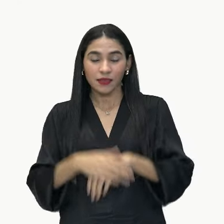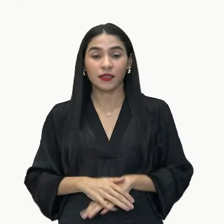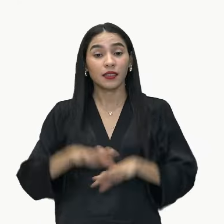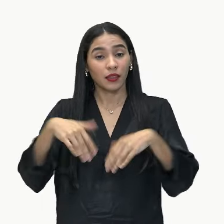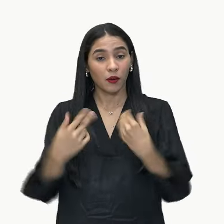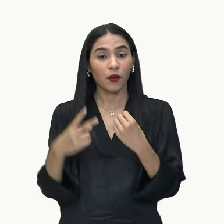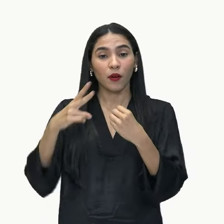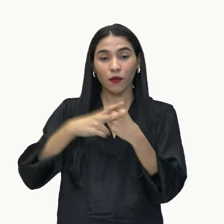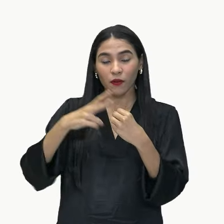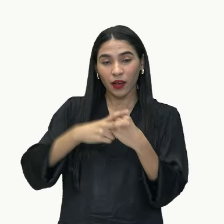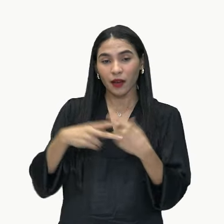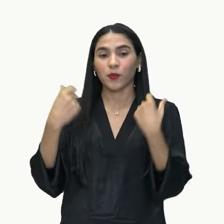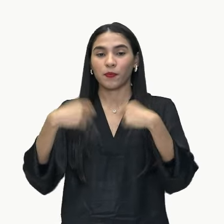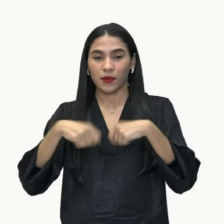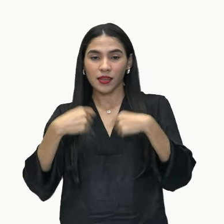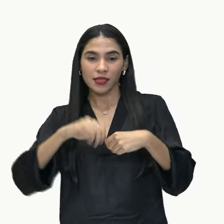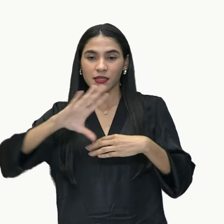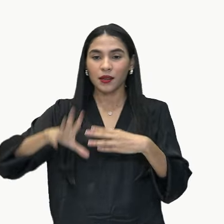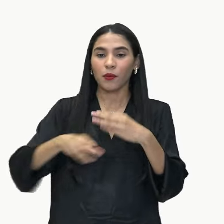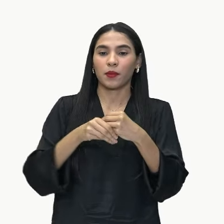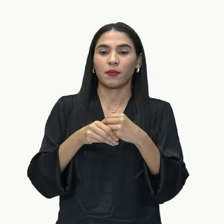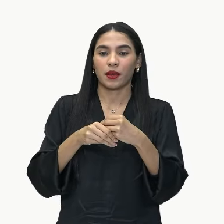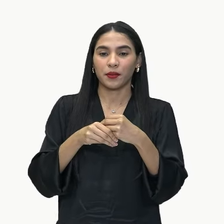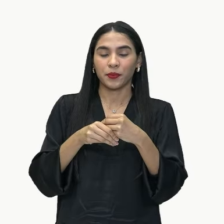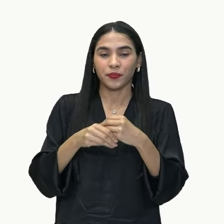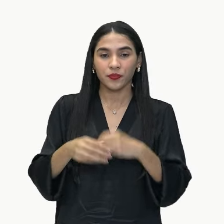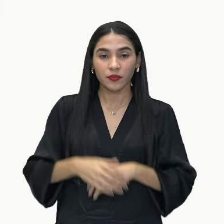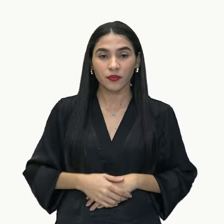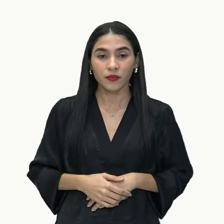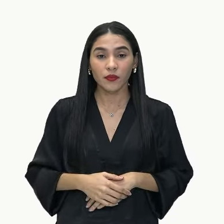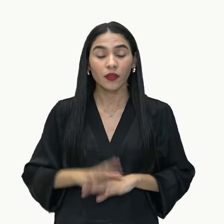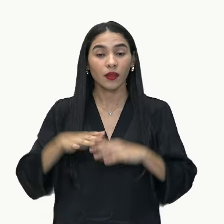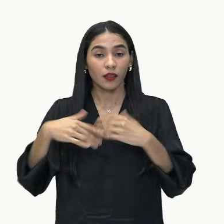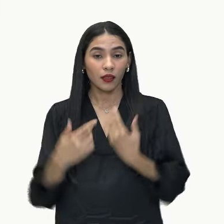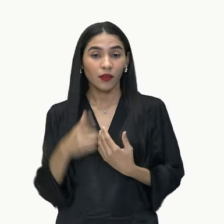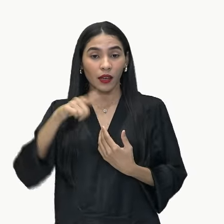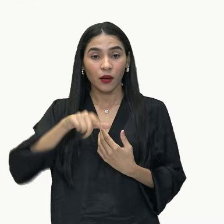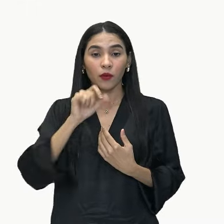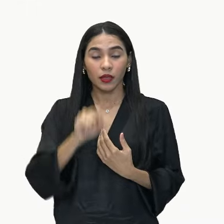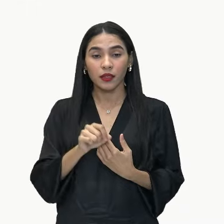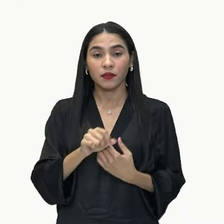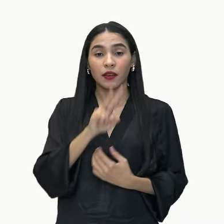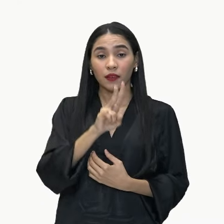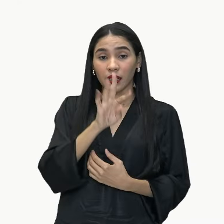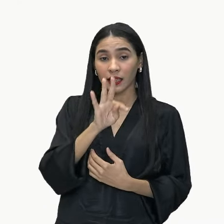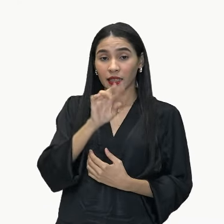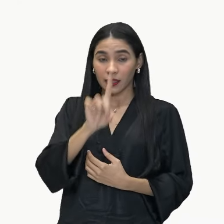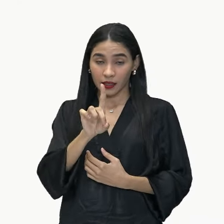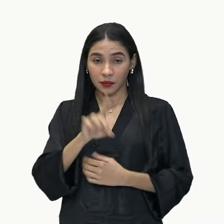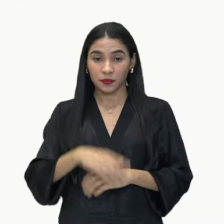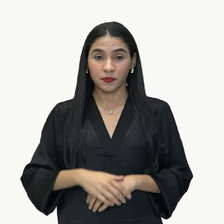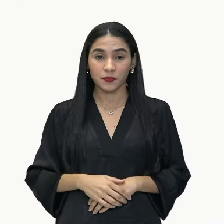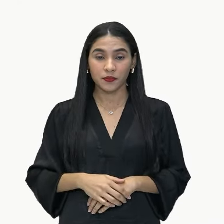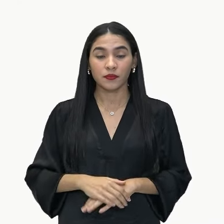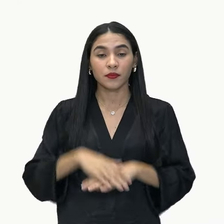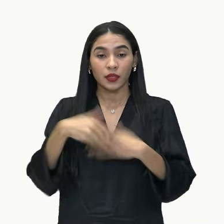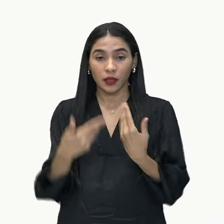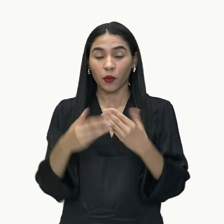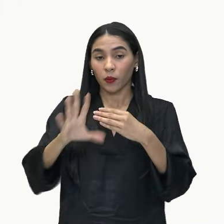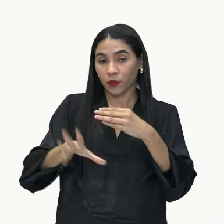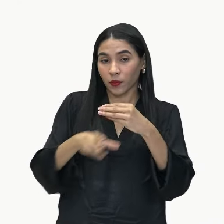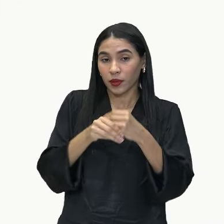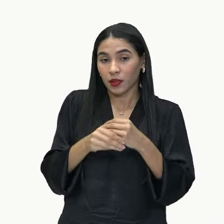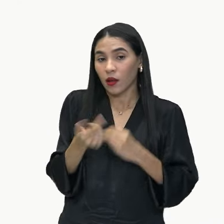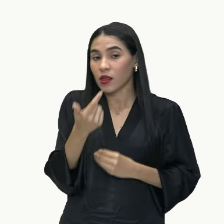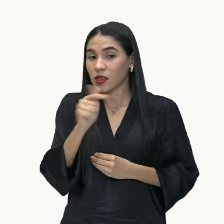que precisa de complementação. Então, é o que a gente chama de verbo transitivo. E aí, essa complementação